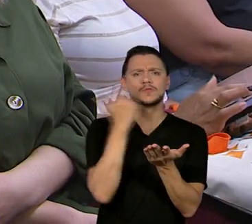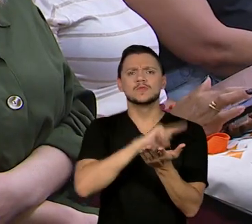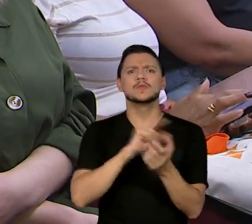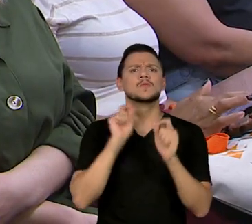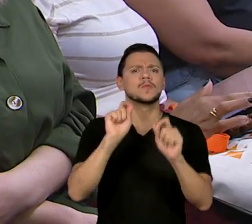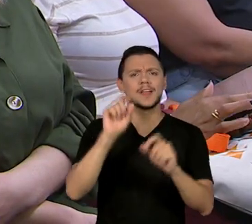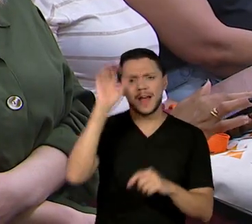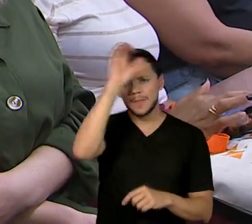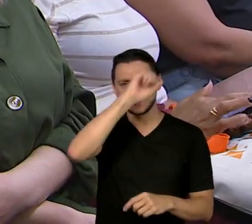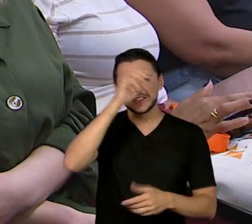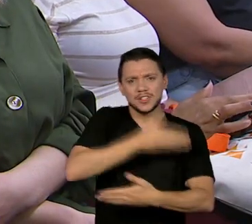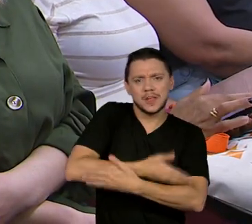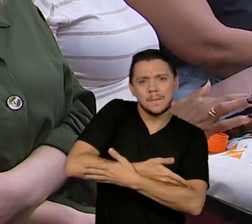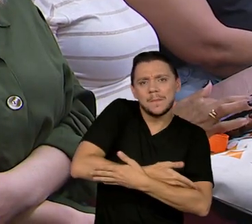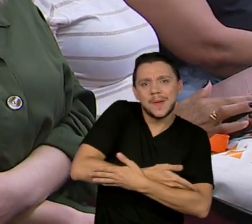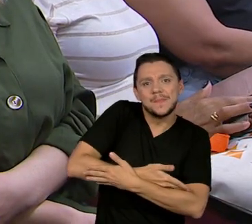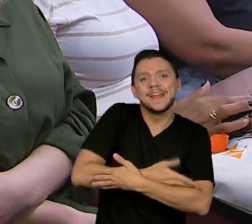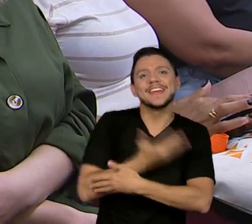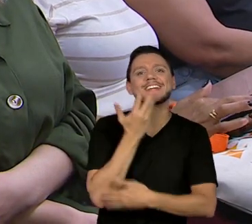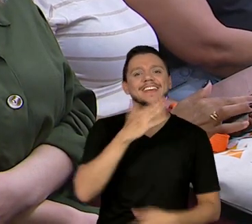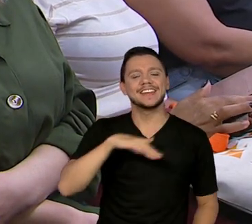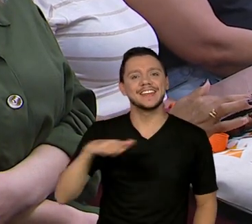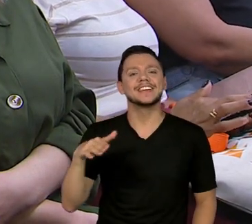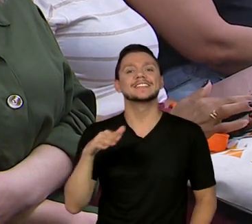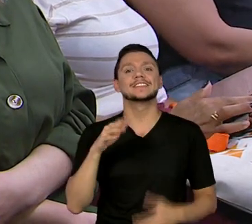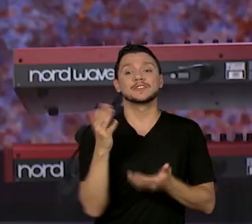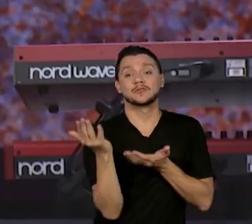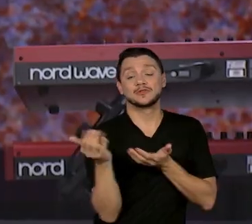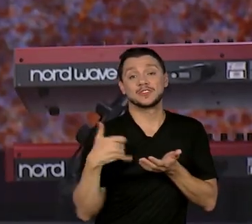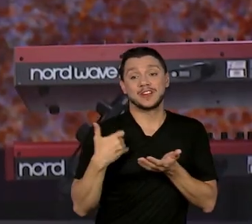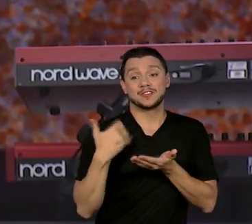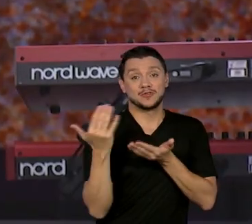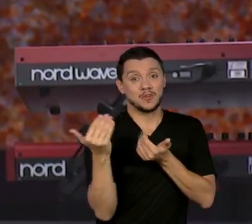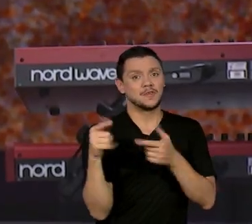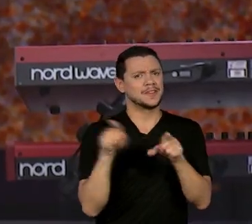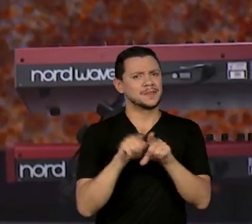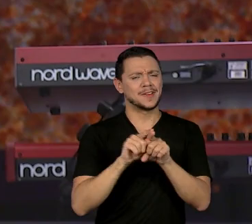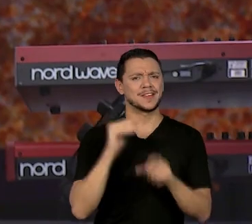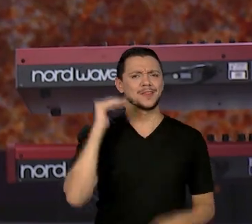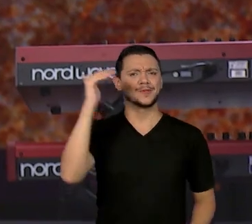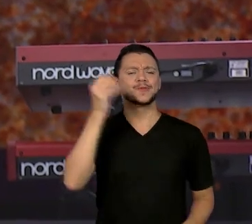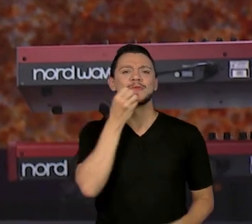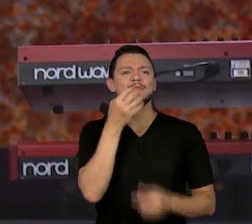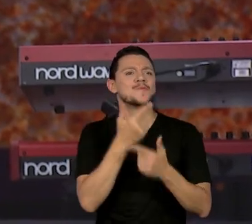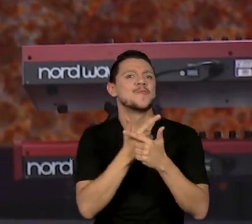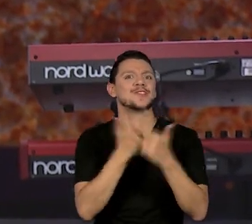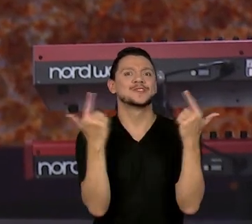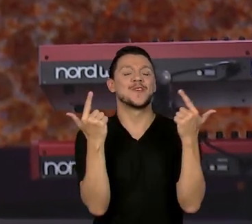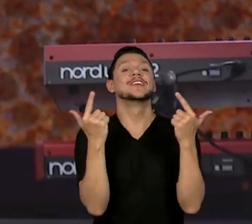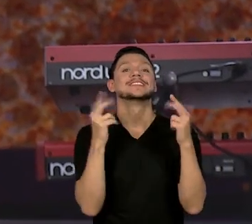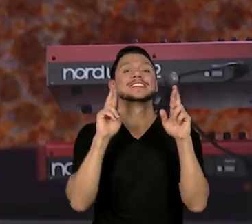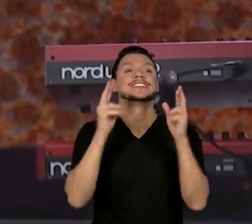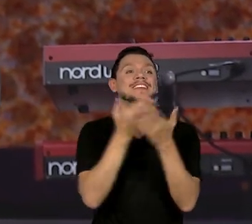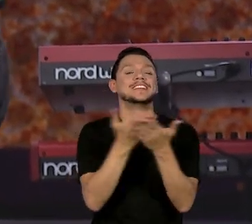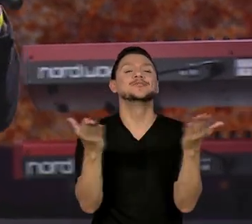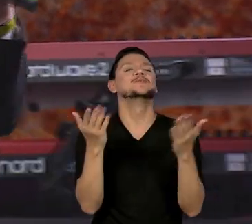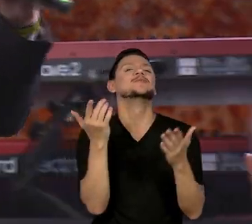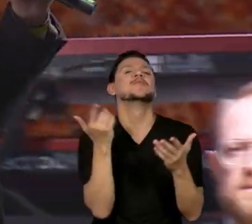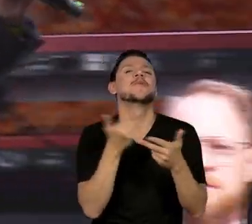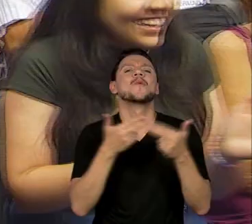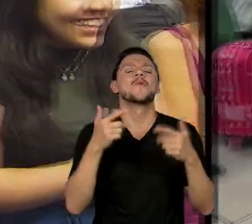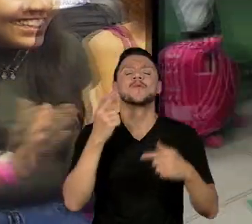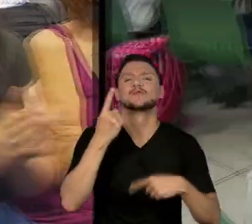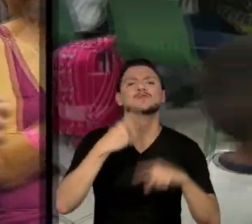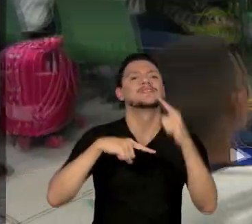bebês, crianças, jovens e adultos. Boa sorte, sucesso e até o ano que vem, no sétimo Congresso